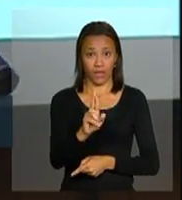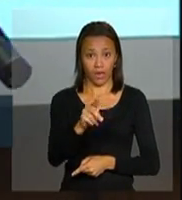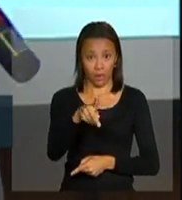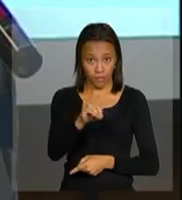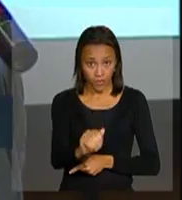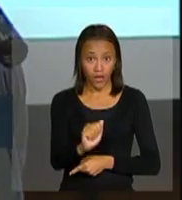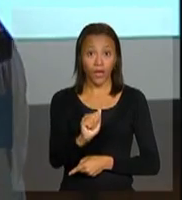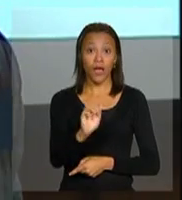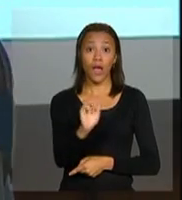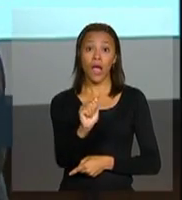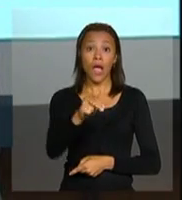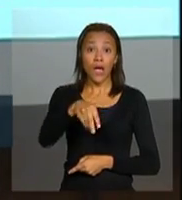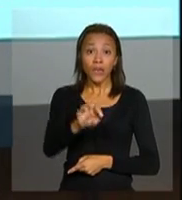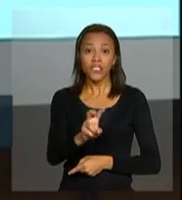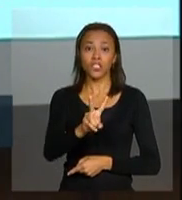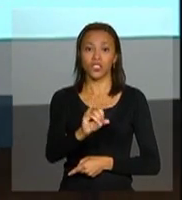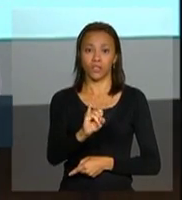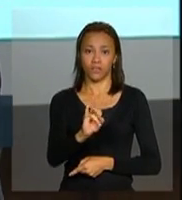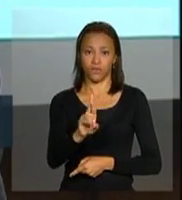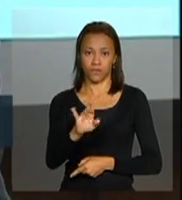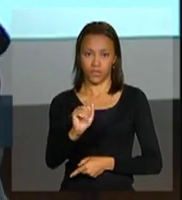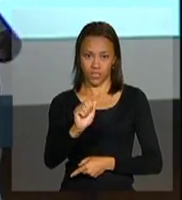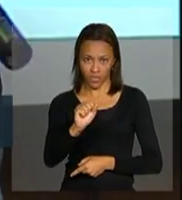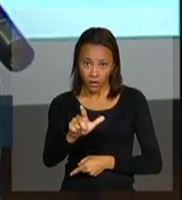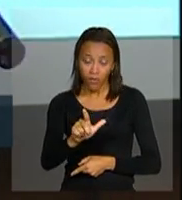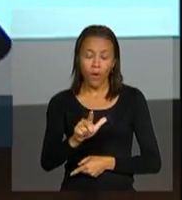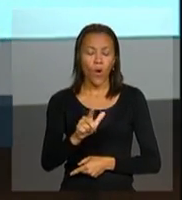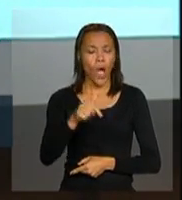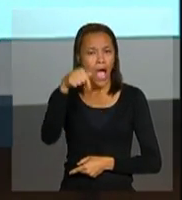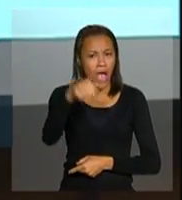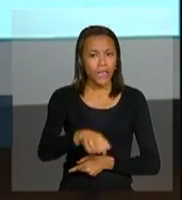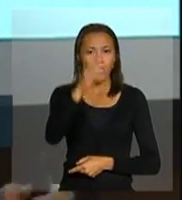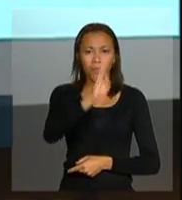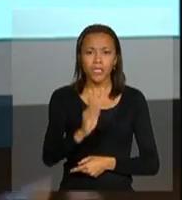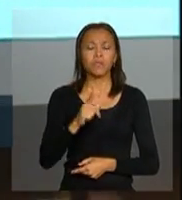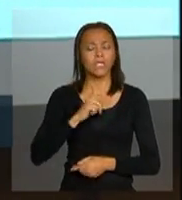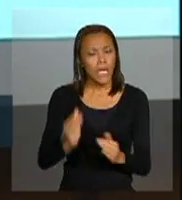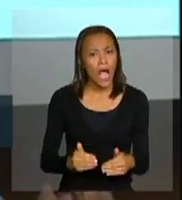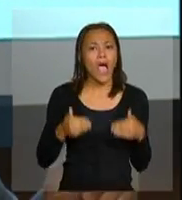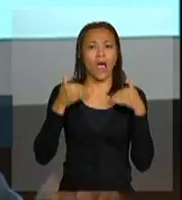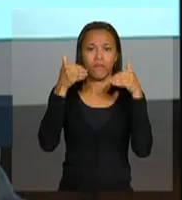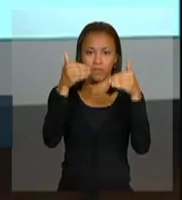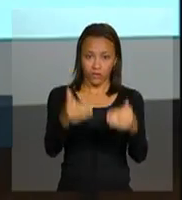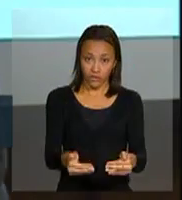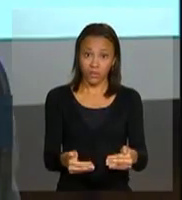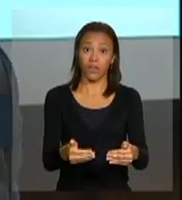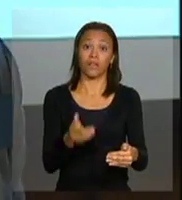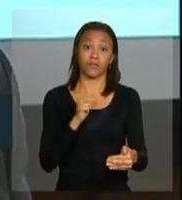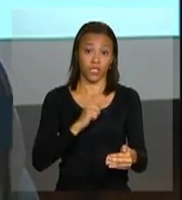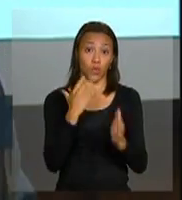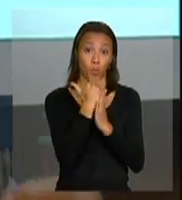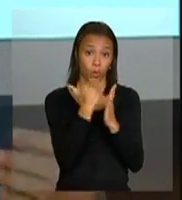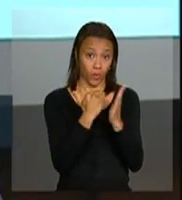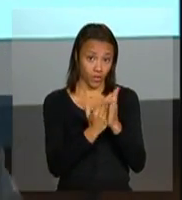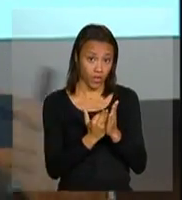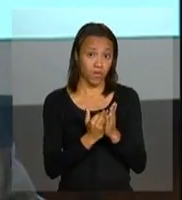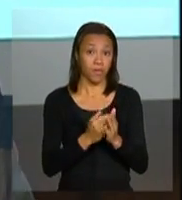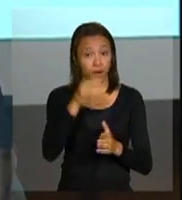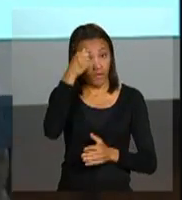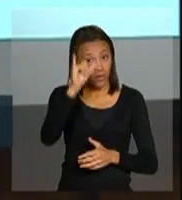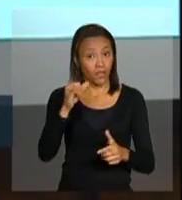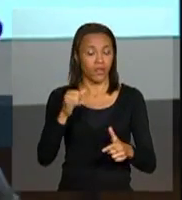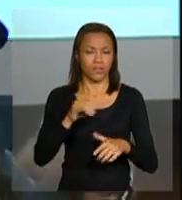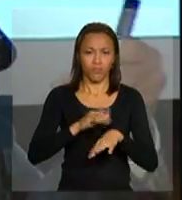ressaltar que o Brasil tem avançado bastante, a reformulação do programa de tuberculose tem trazido nova